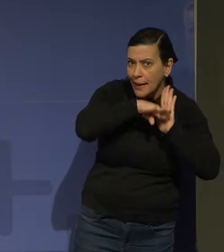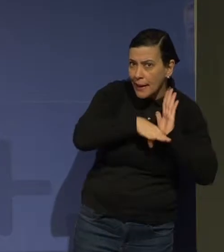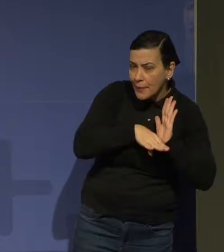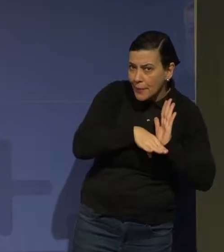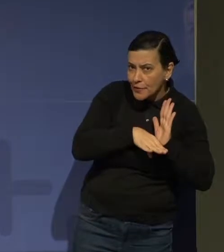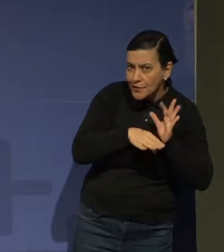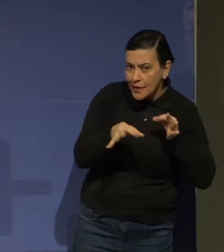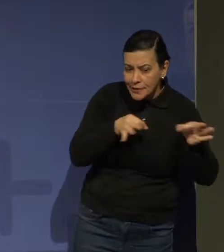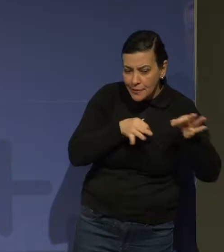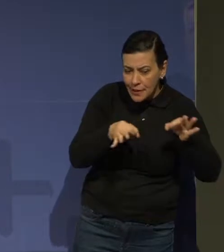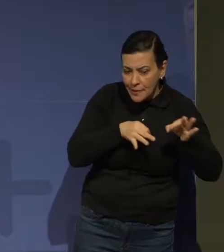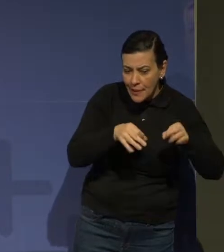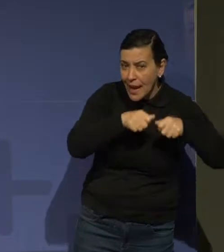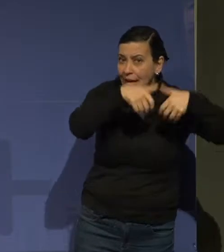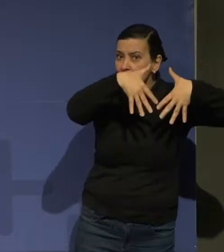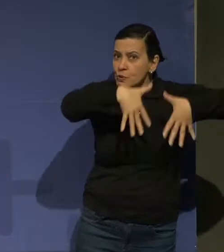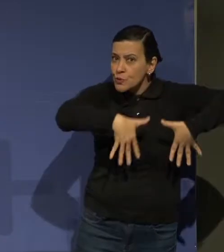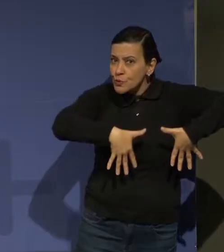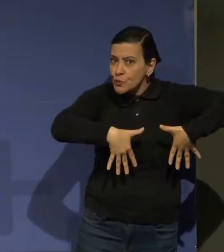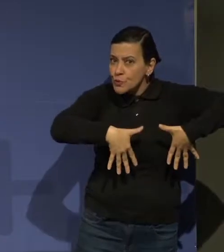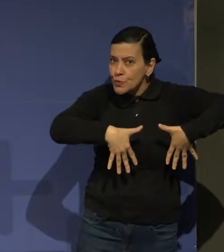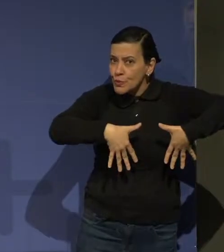Quem souber, me fala depois, tá bom?